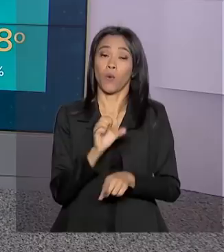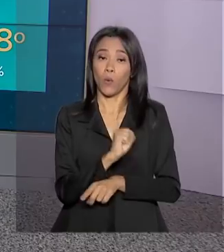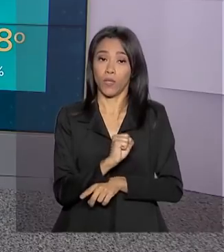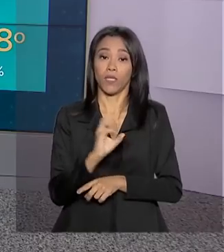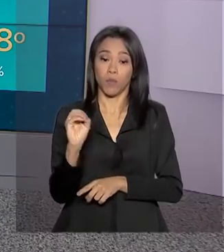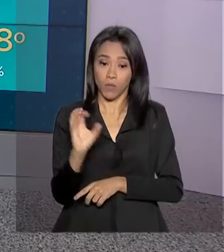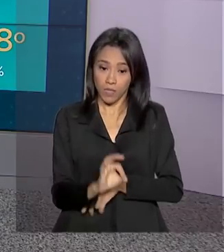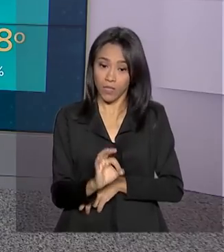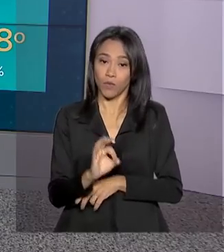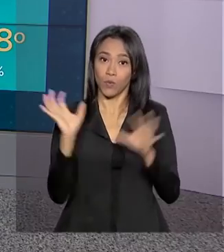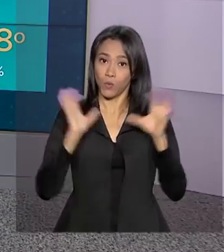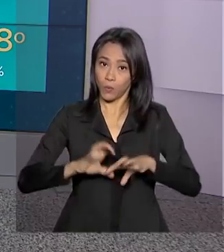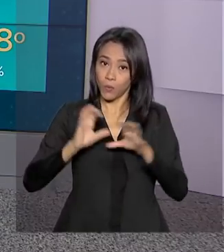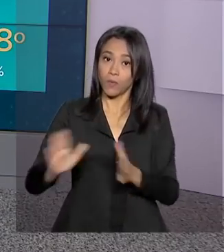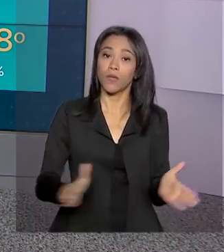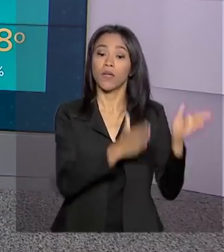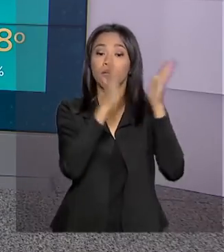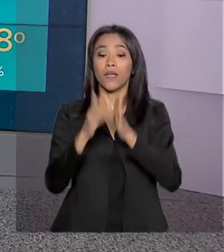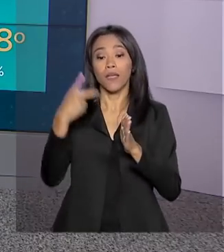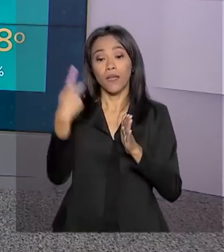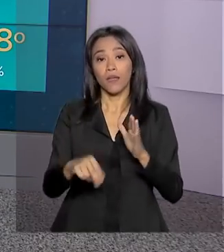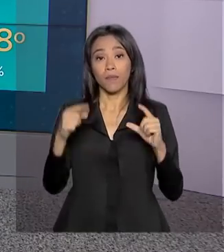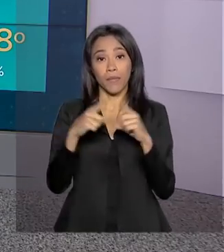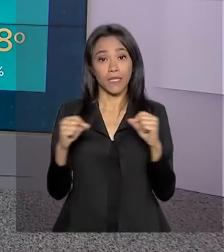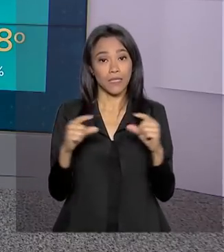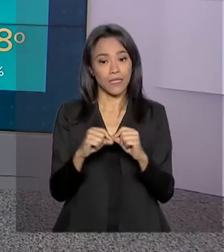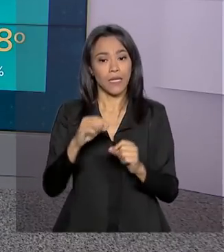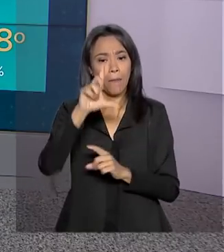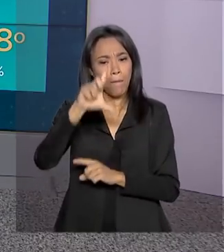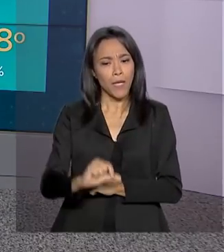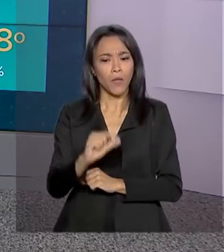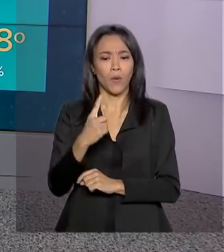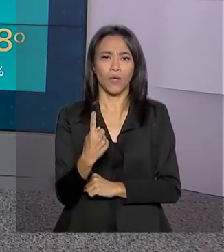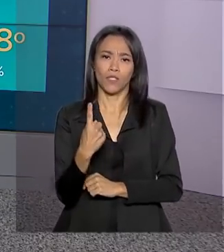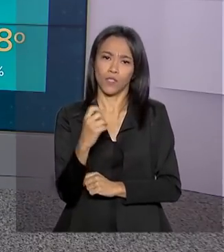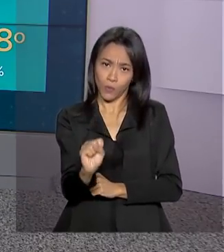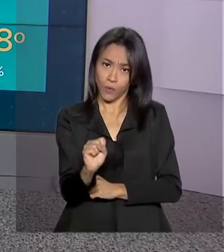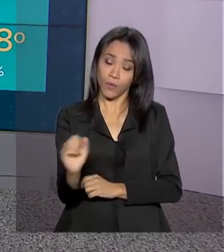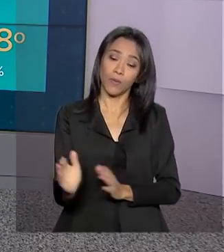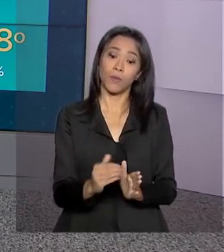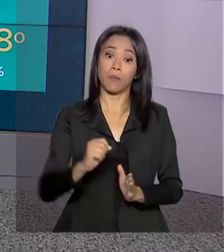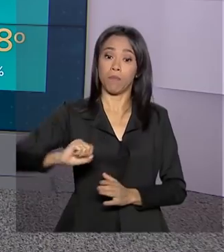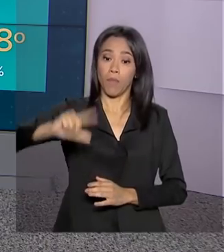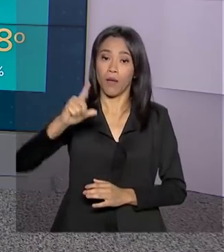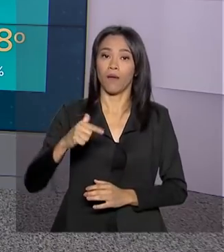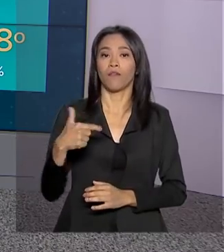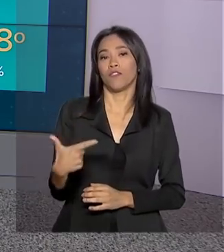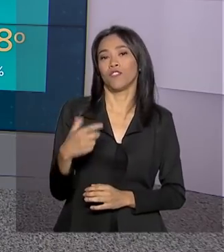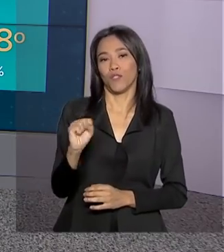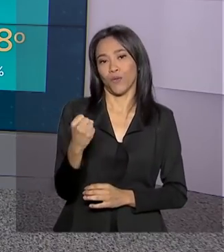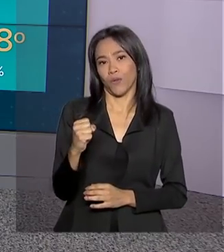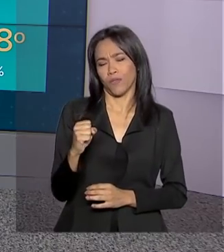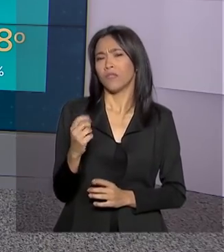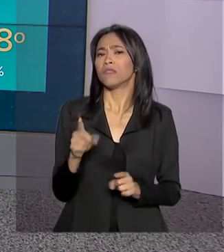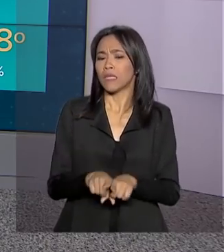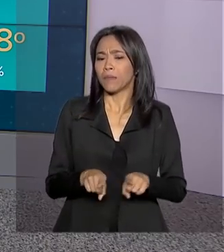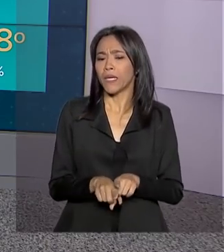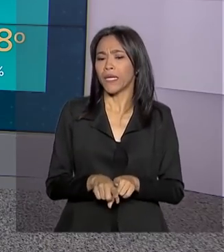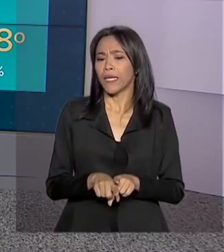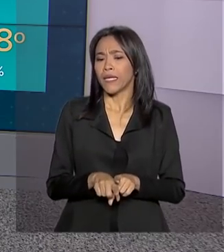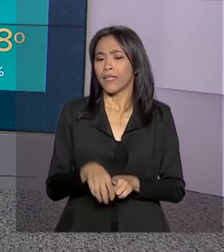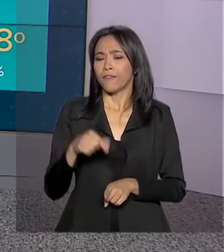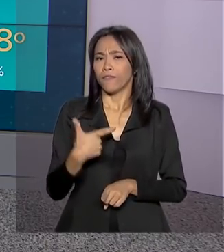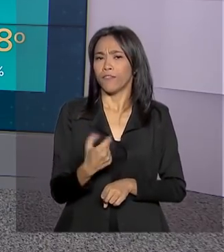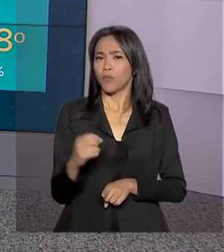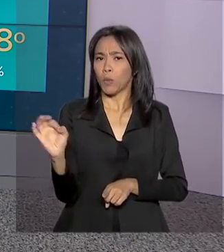possibilidade de chuva. E aqui em Brasília, capital do país, nós temos mínima de 18 e máxima de 28 graus, com 20% de